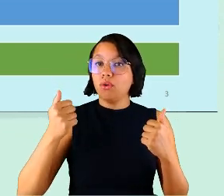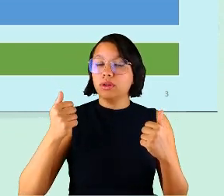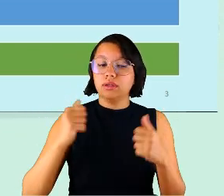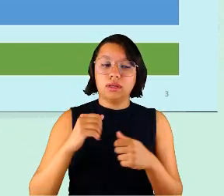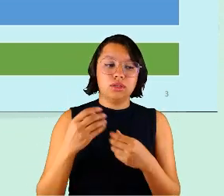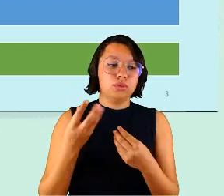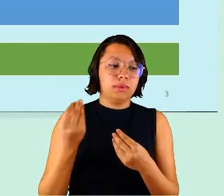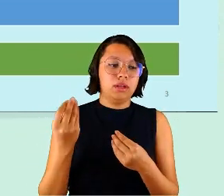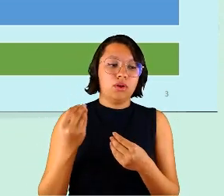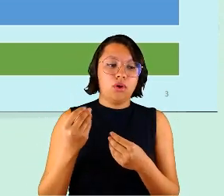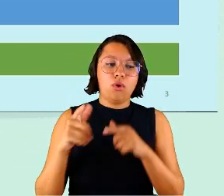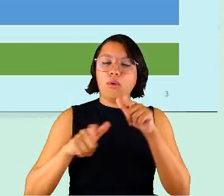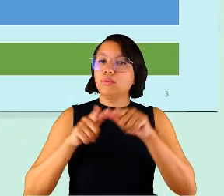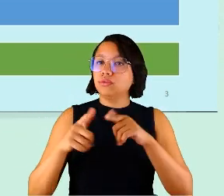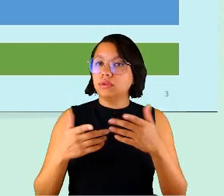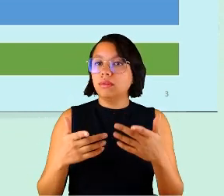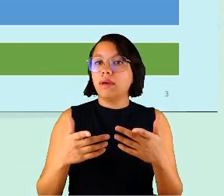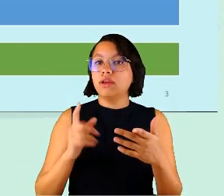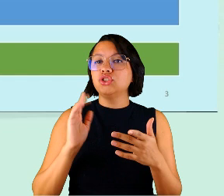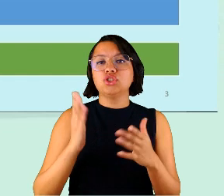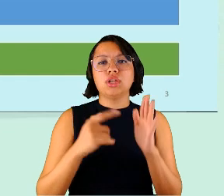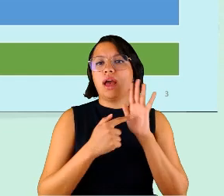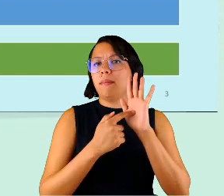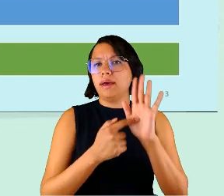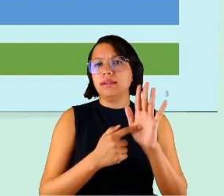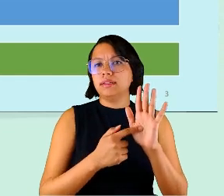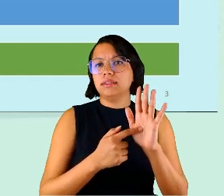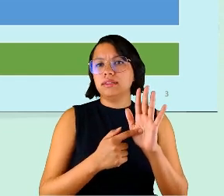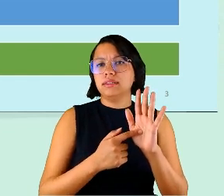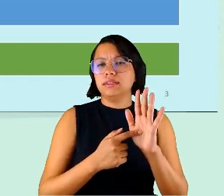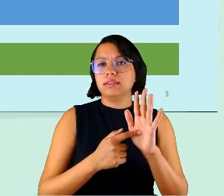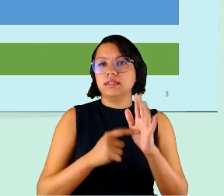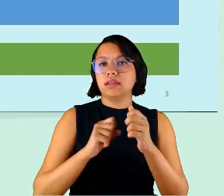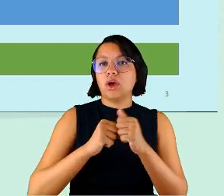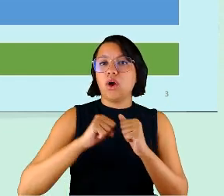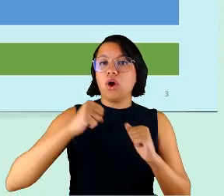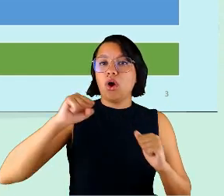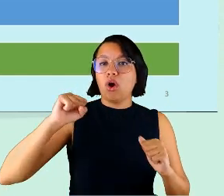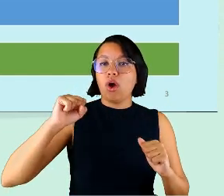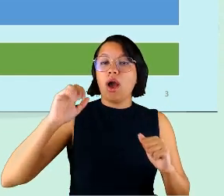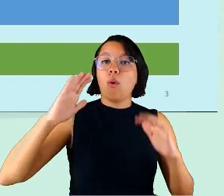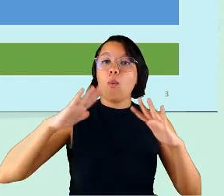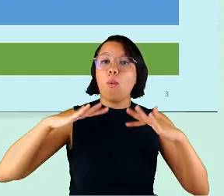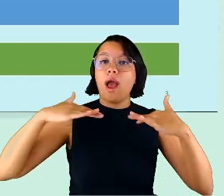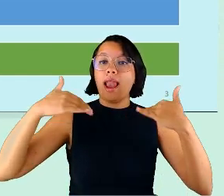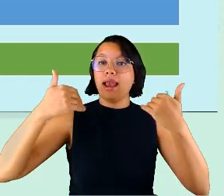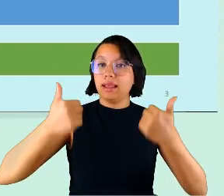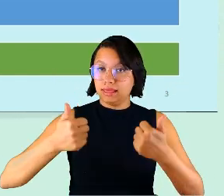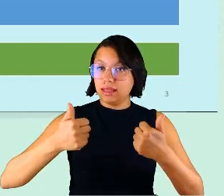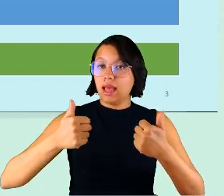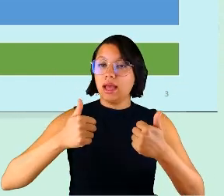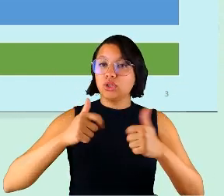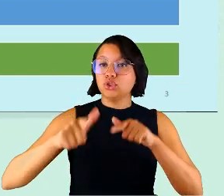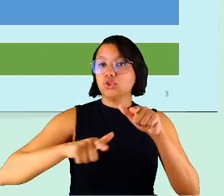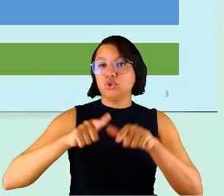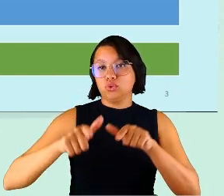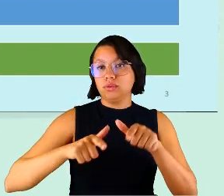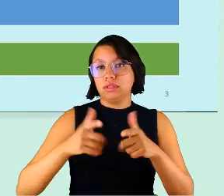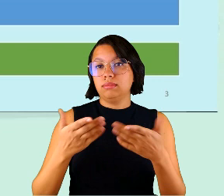isso já aparecia, aumento da qualidade da produção, e que estaria